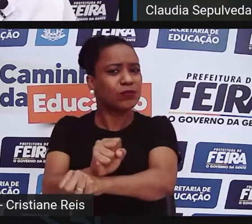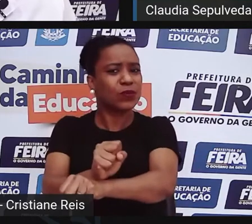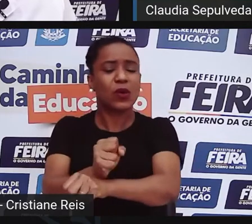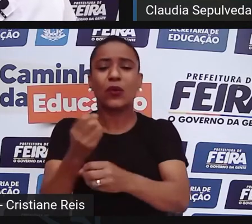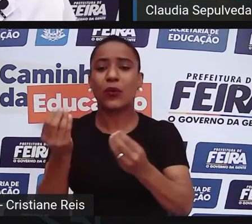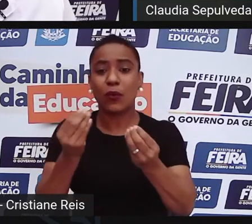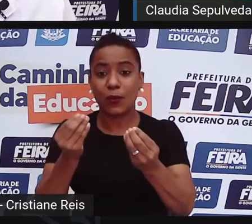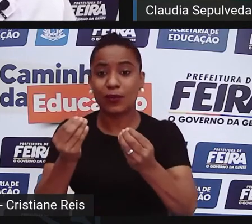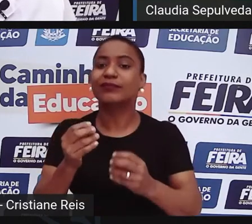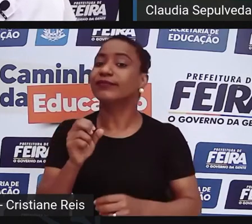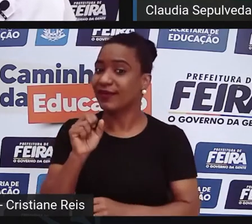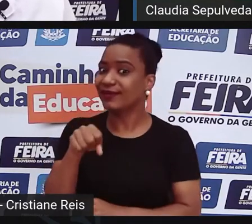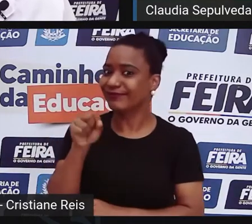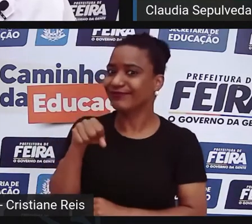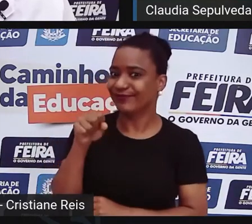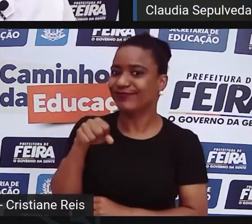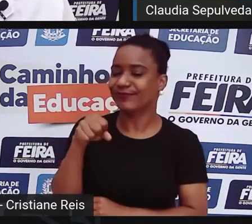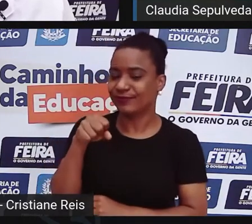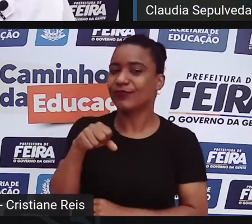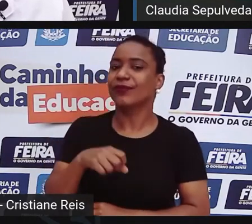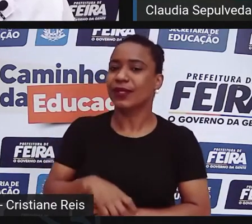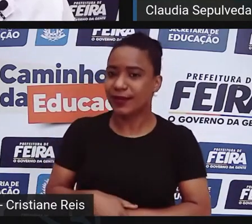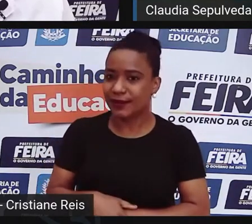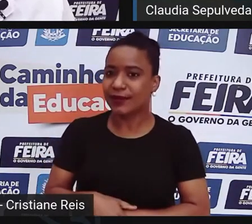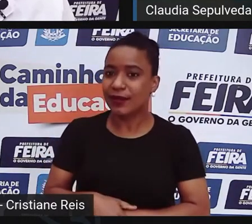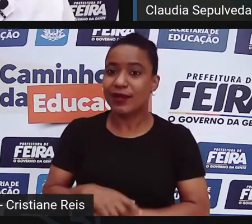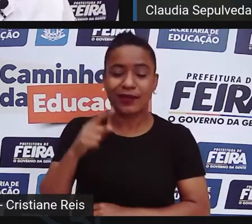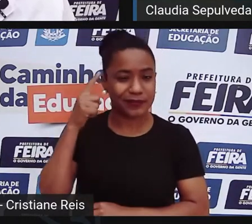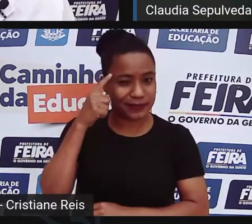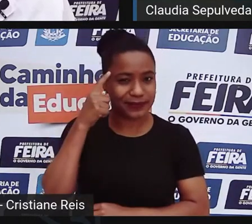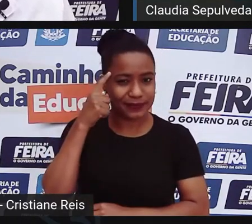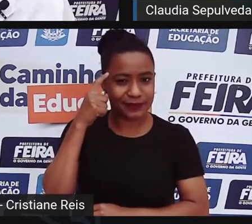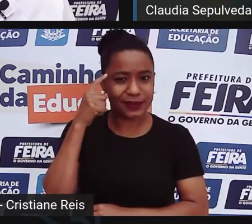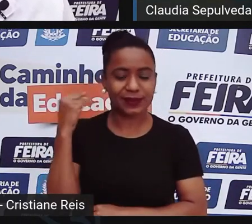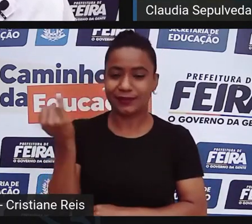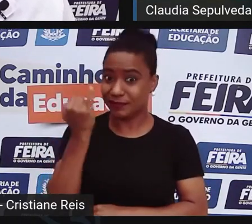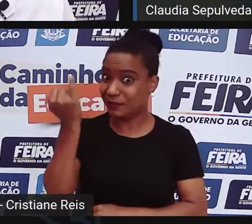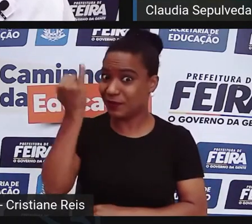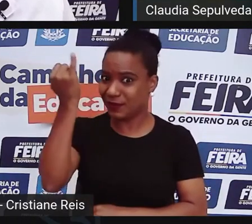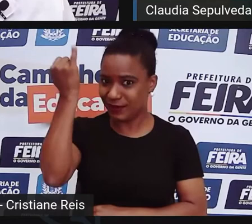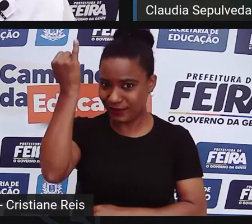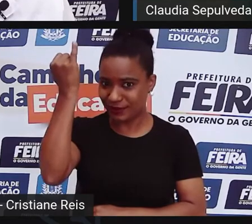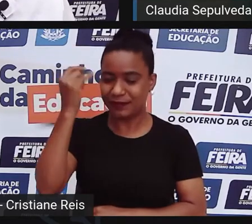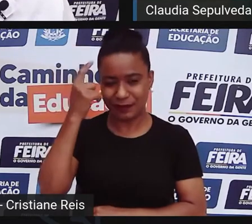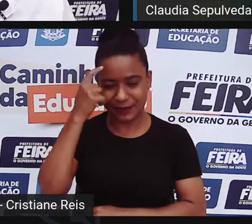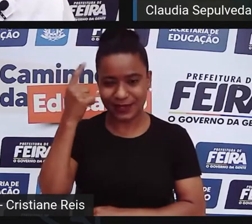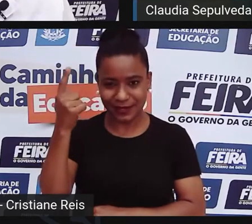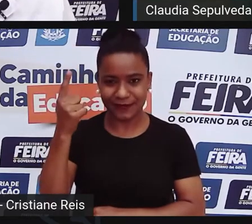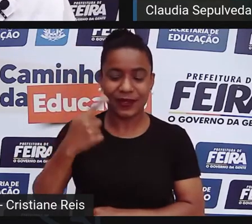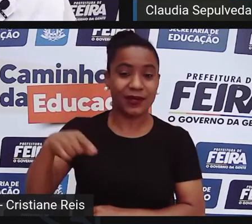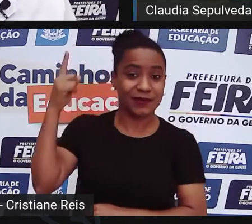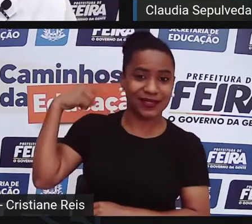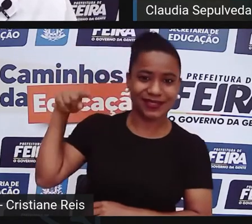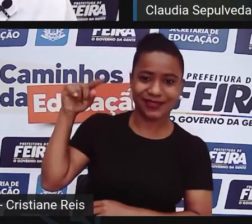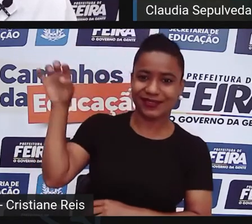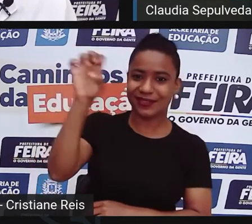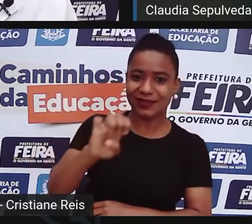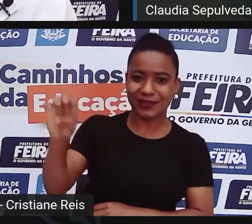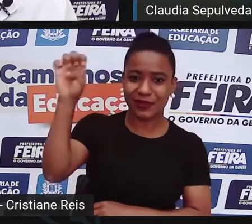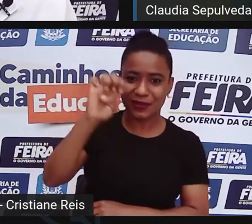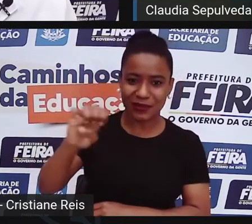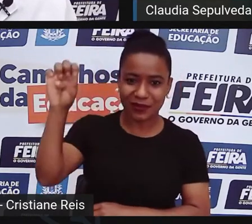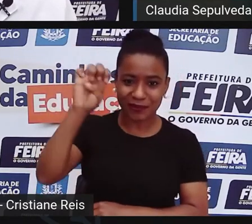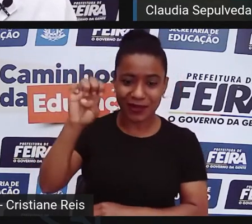Sim, sim. Então, uma coisa importante a gente pensar, por exemplo, se você pensar o cristianismo europeu, como é que eu posso